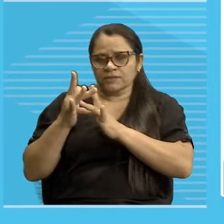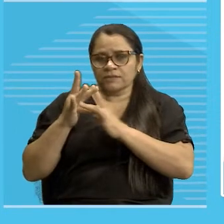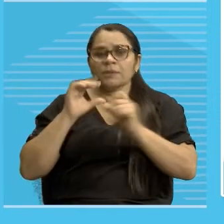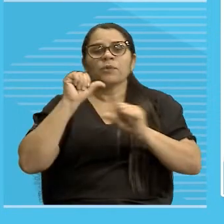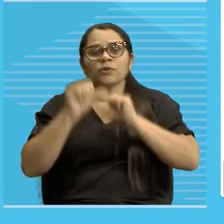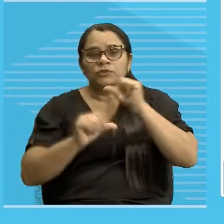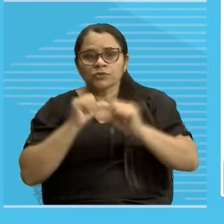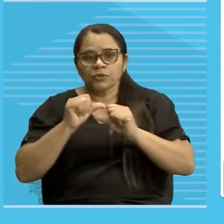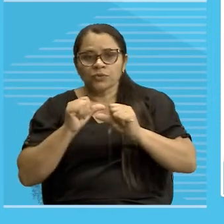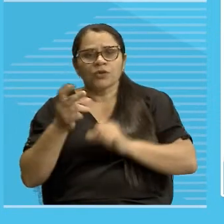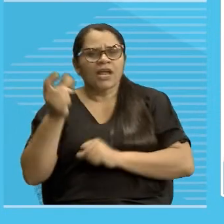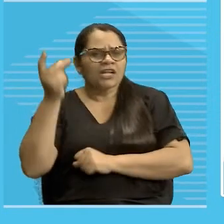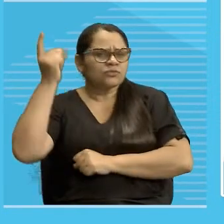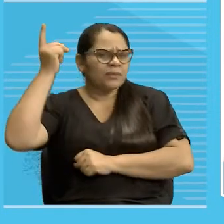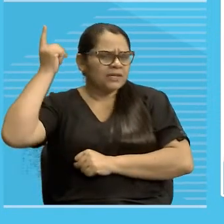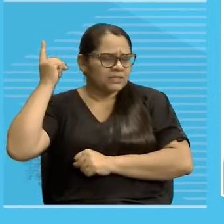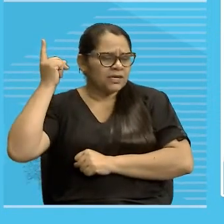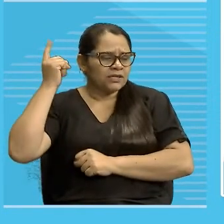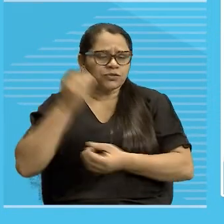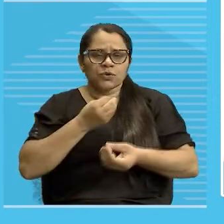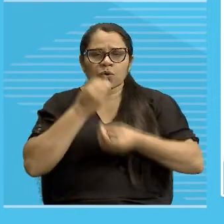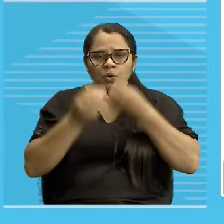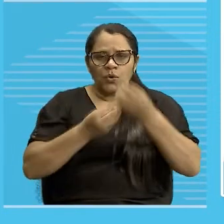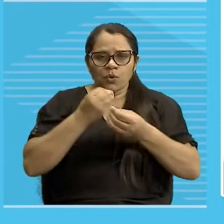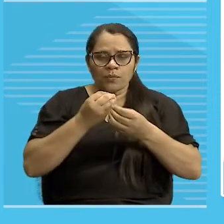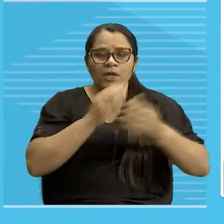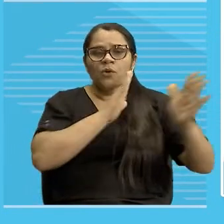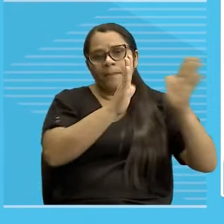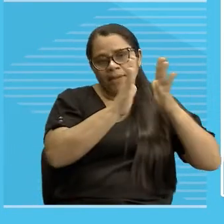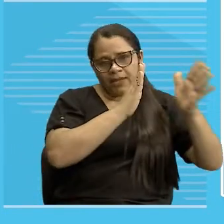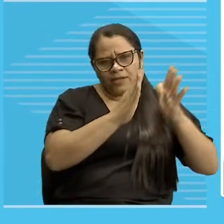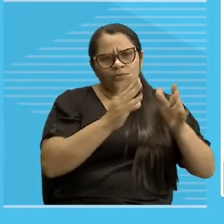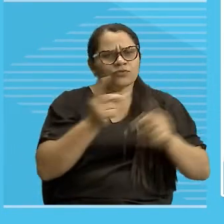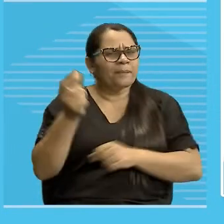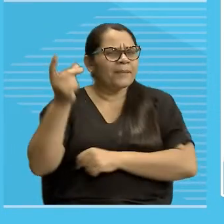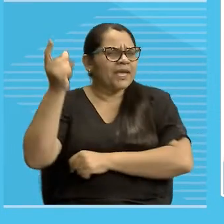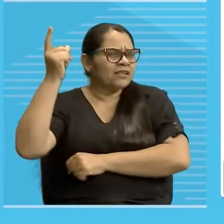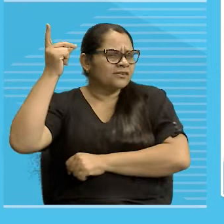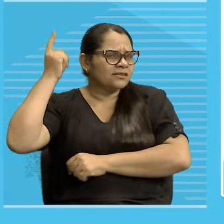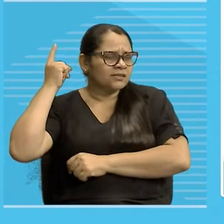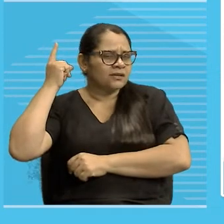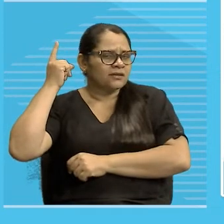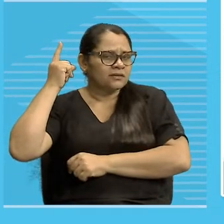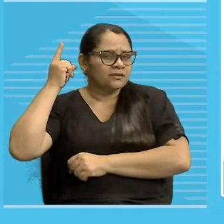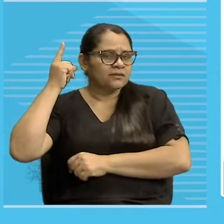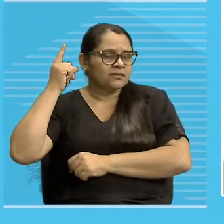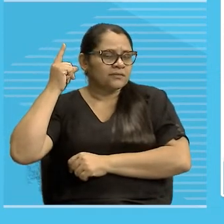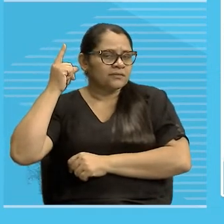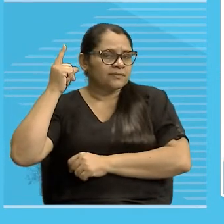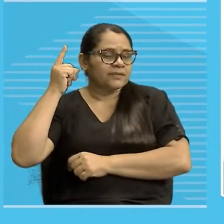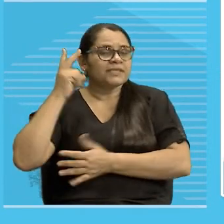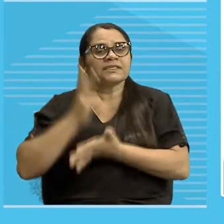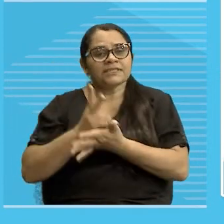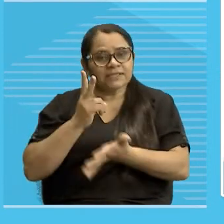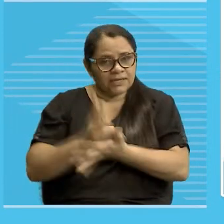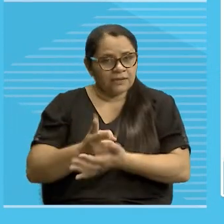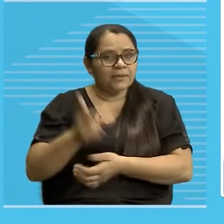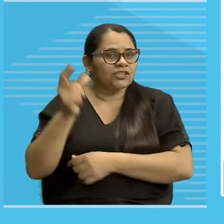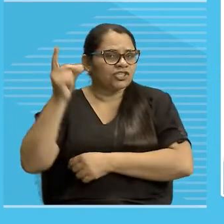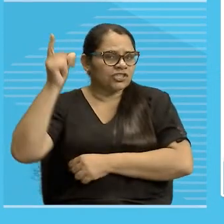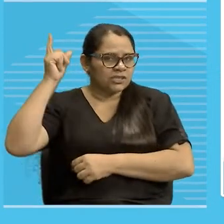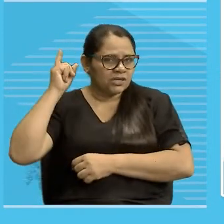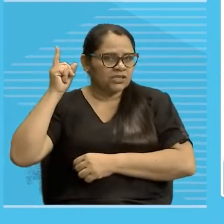é bastante antigo, passado, passado bem distante, e isso, essa distância, ela é sempre considerada em relação